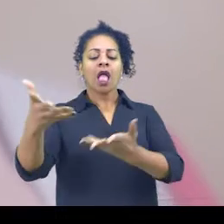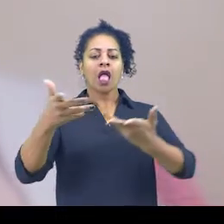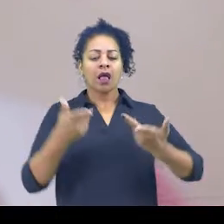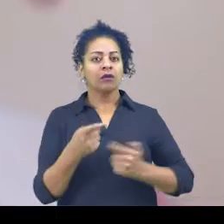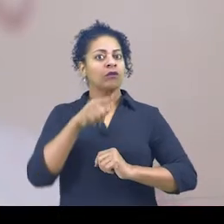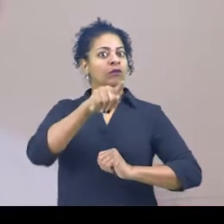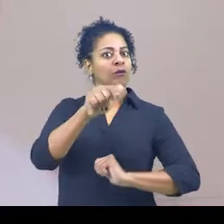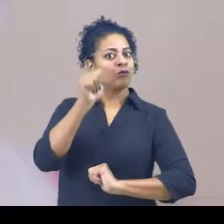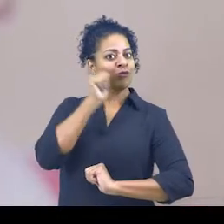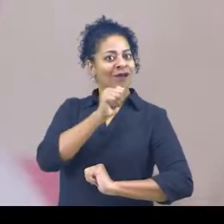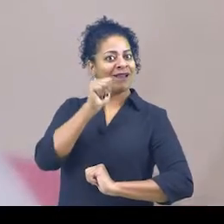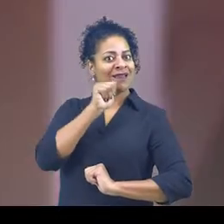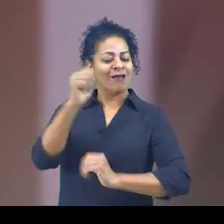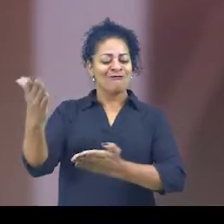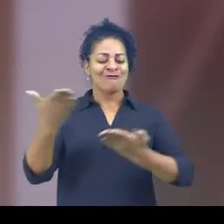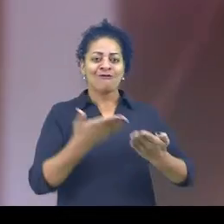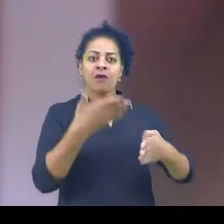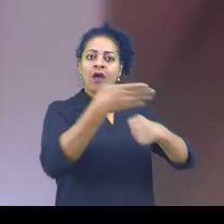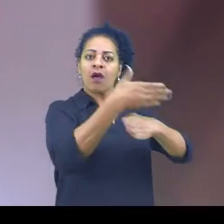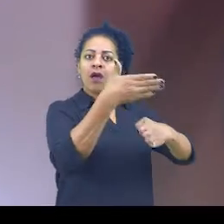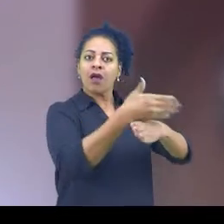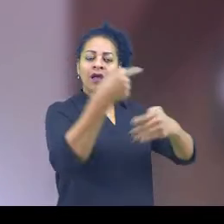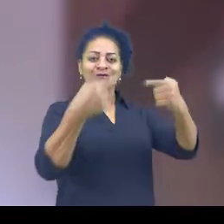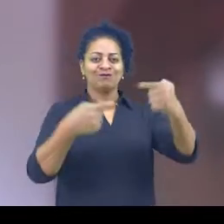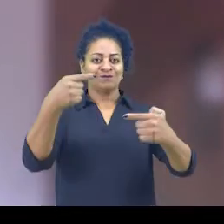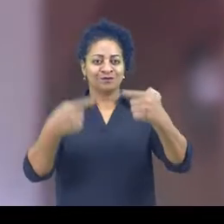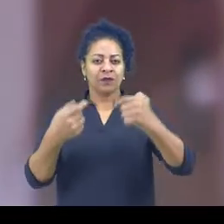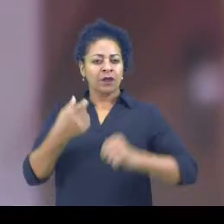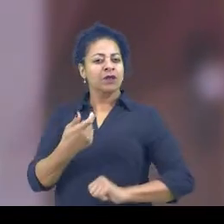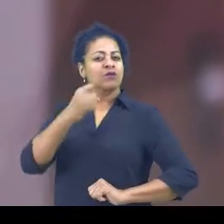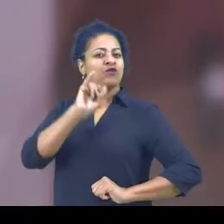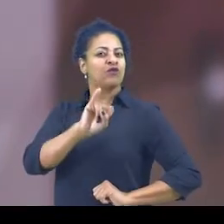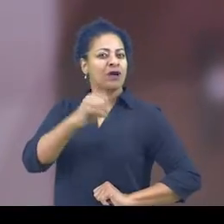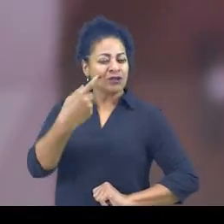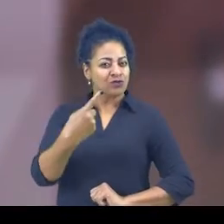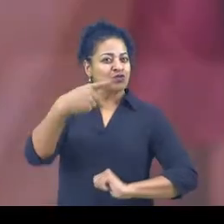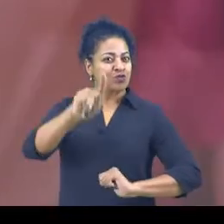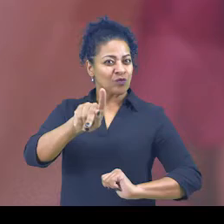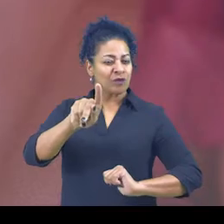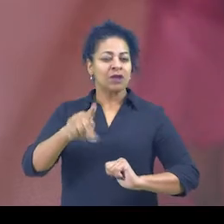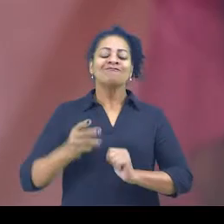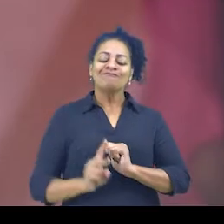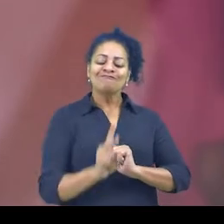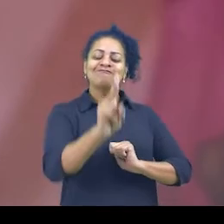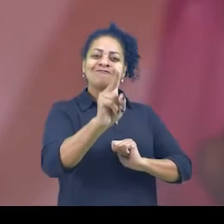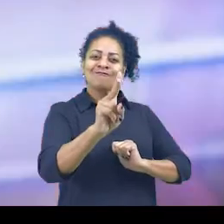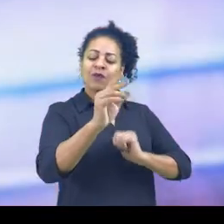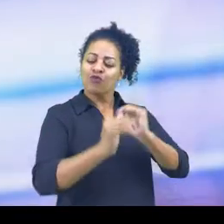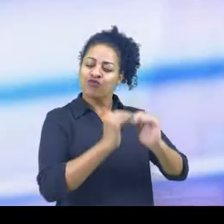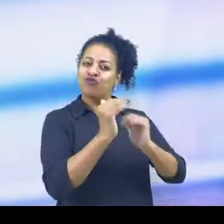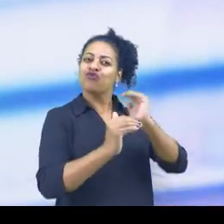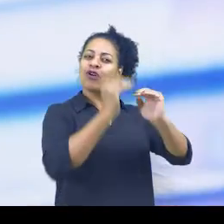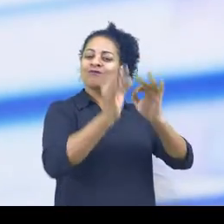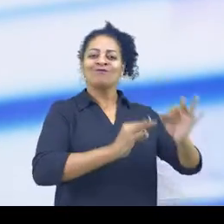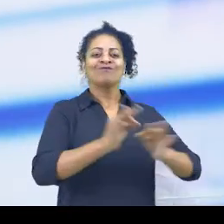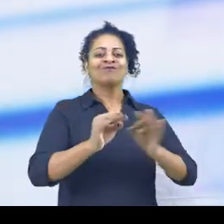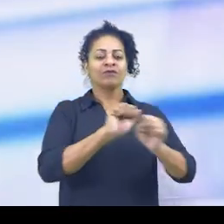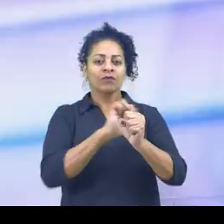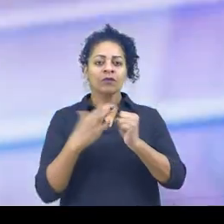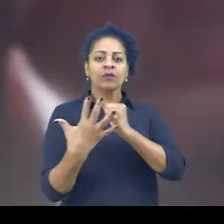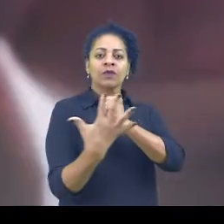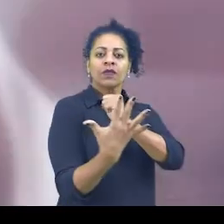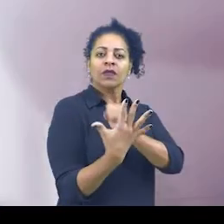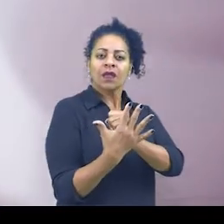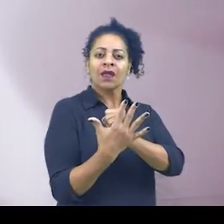PL convida você, mulher, para participar da política. Com a sua participação, seguiremos construindo projetos e